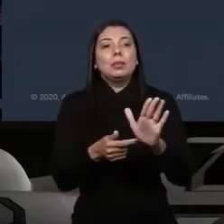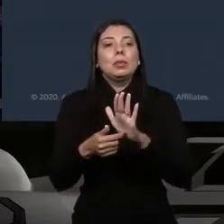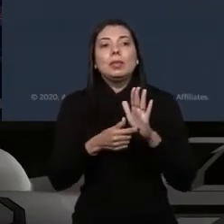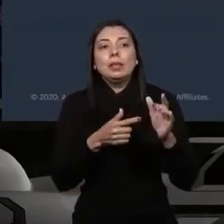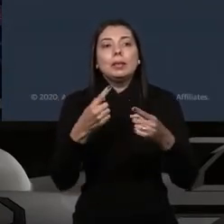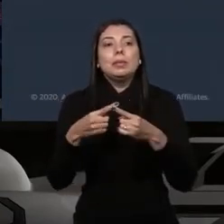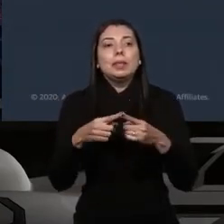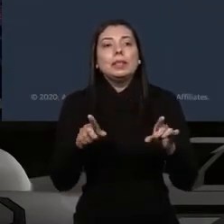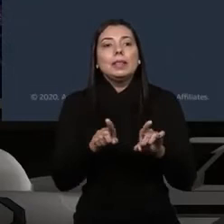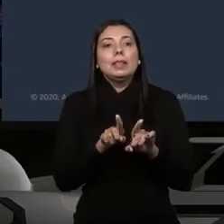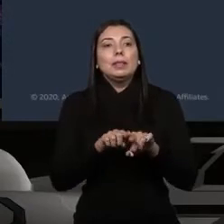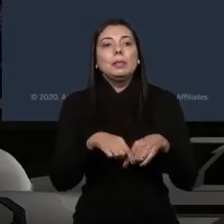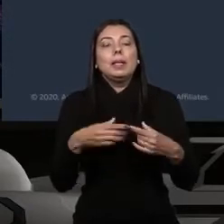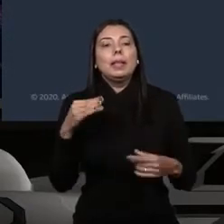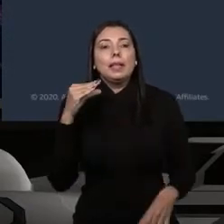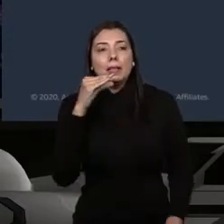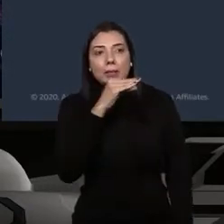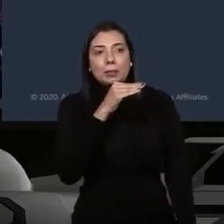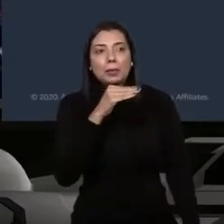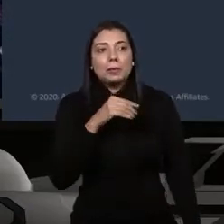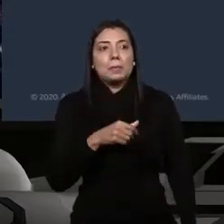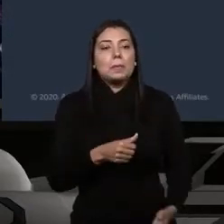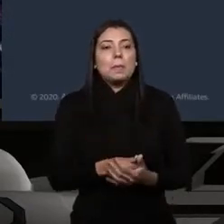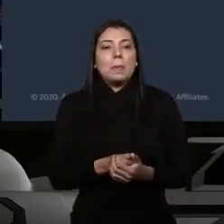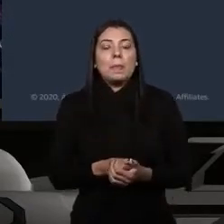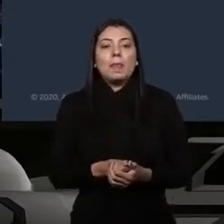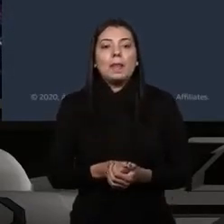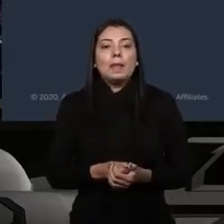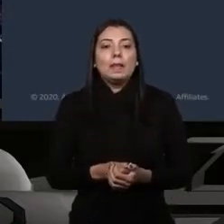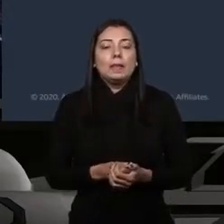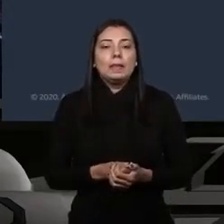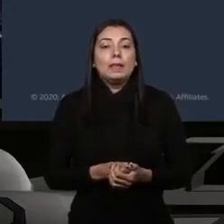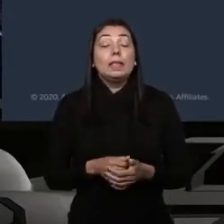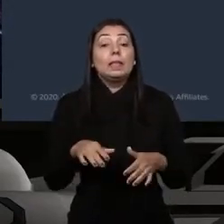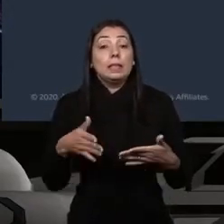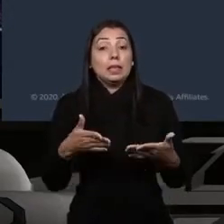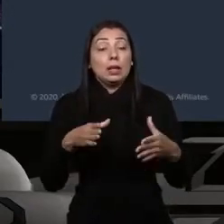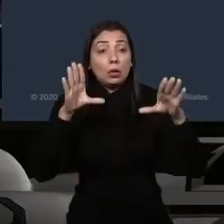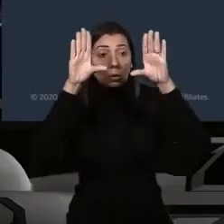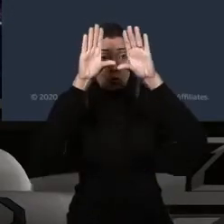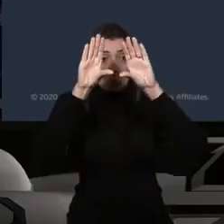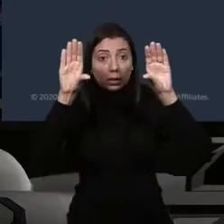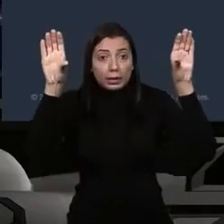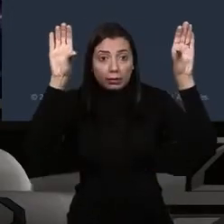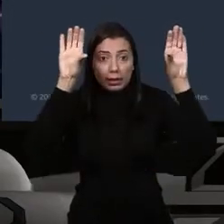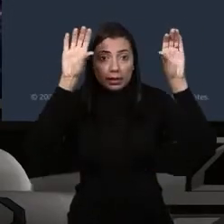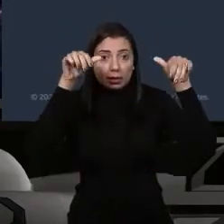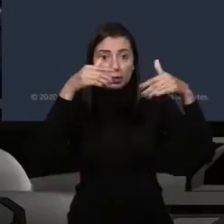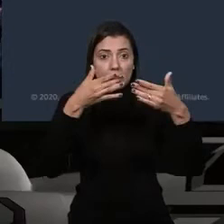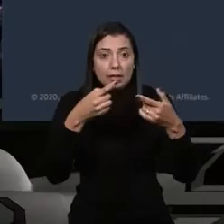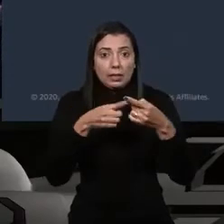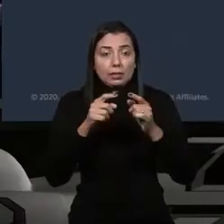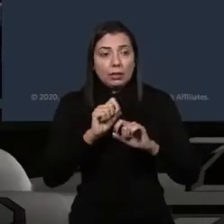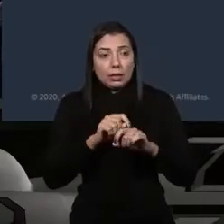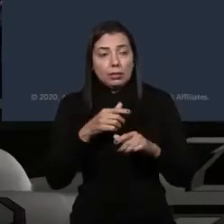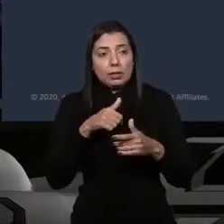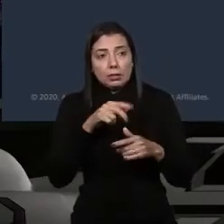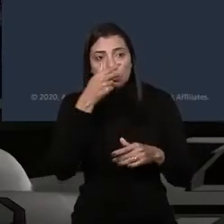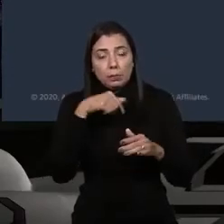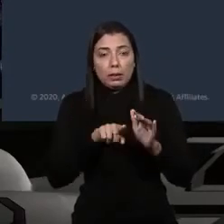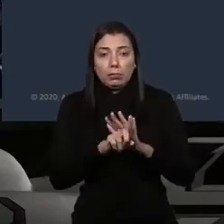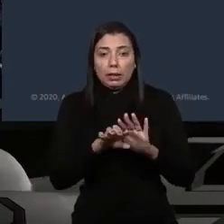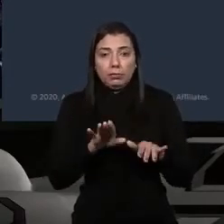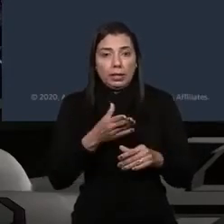porquê disso de forma bem rápida. Primeiro, a nuvem, ela dá agilidade. Imagina você poder